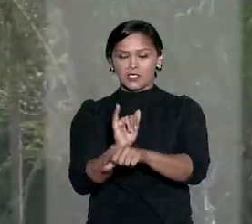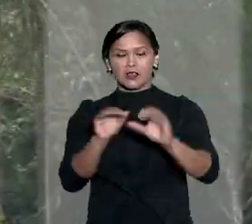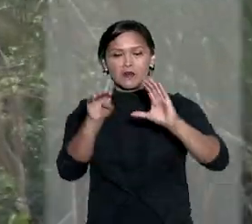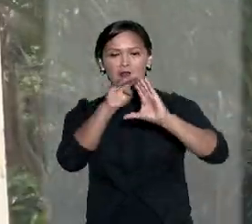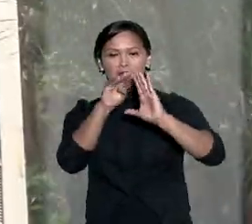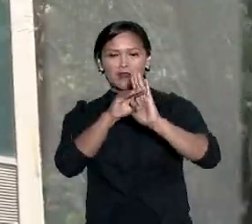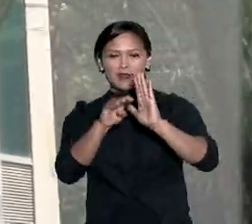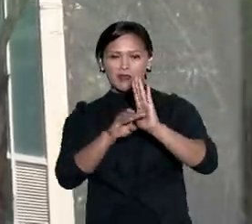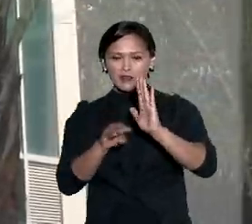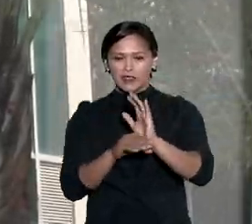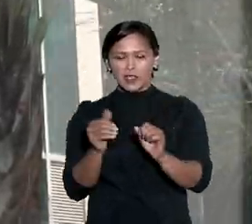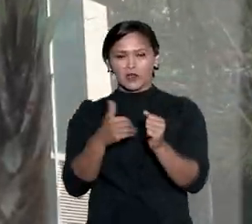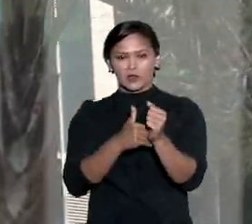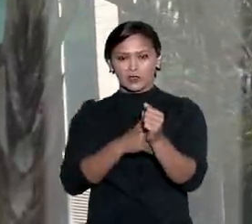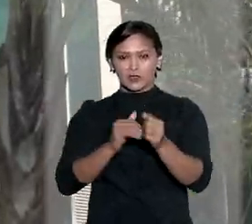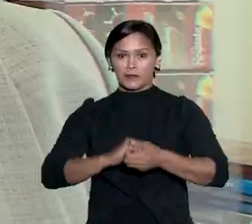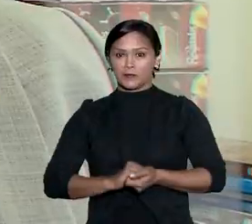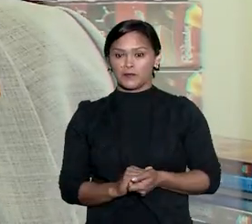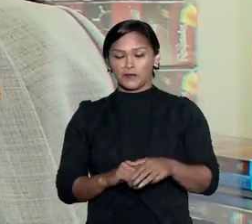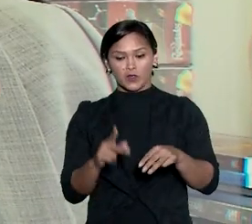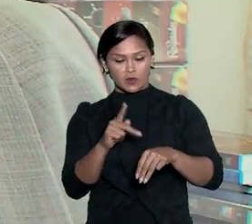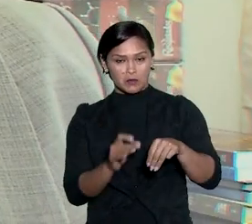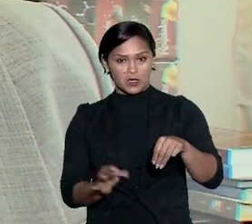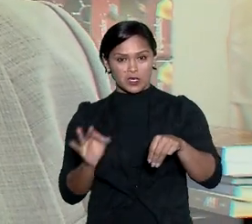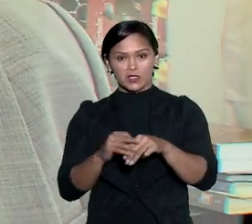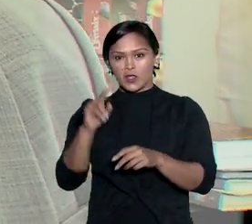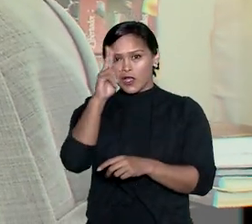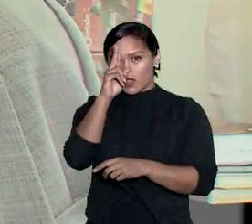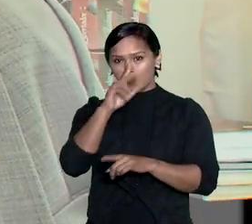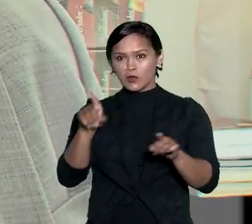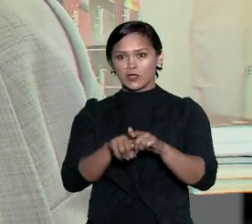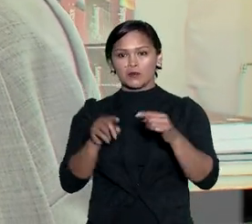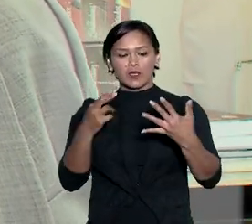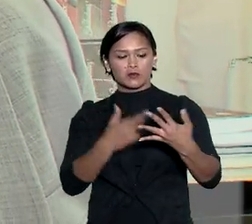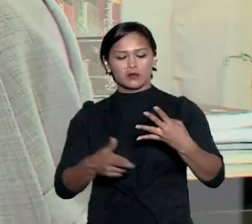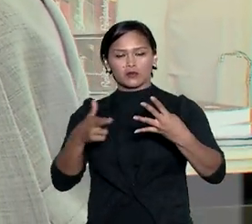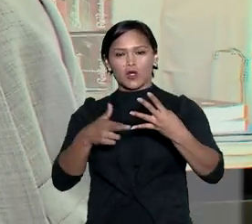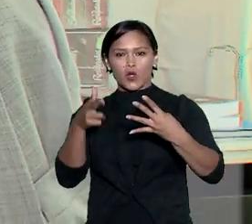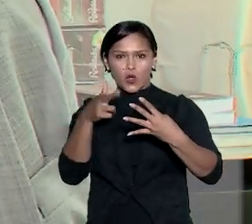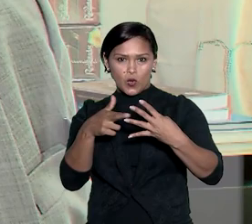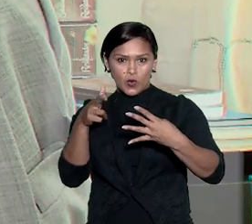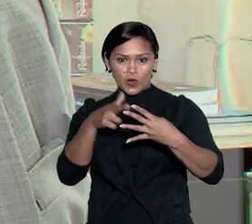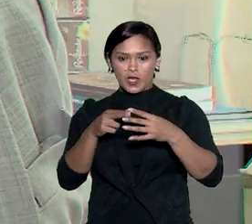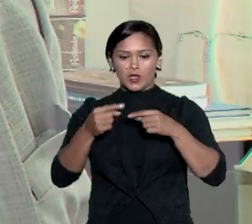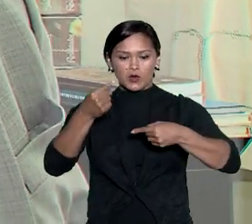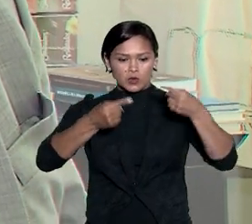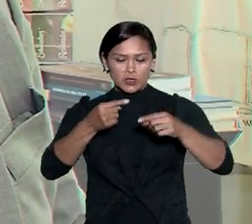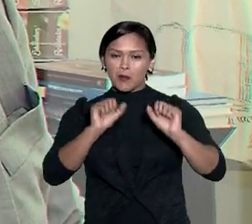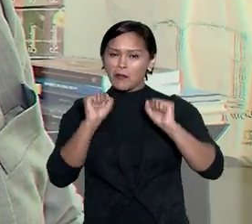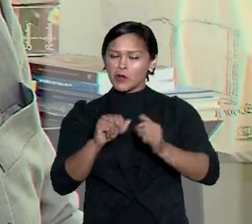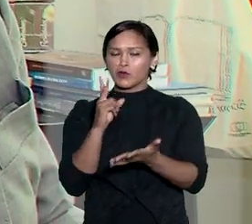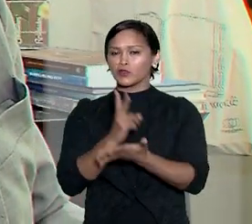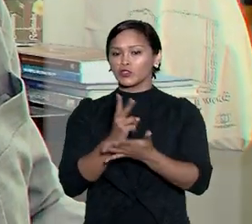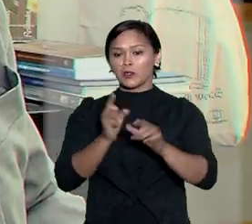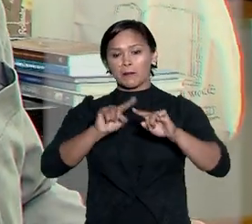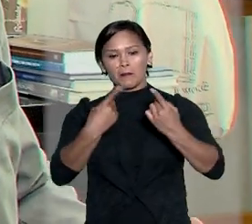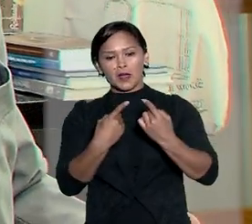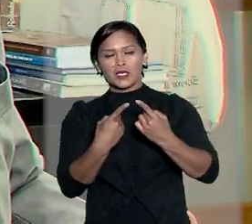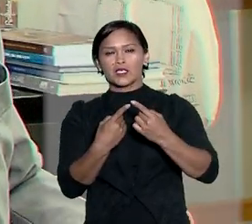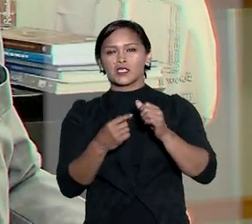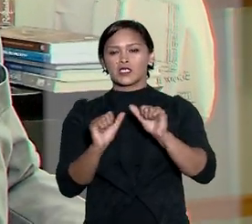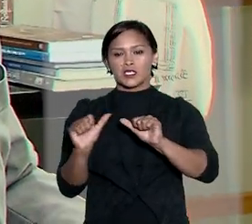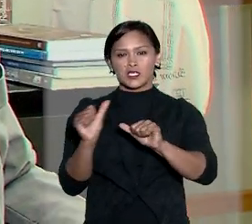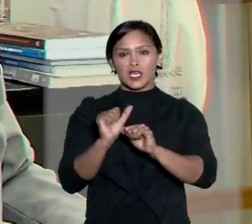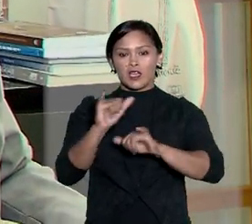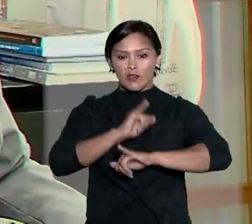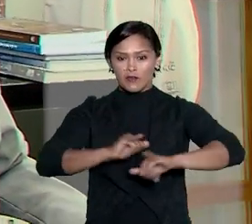sobre a classificação de sigilo. O ministro ressaltou que, nas instâncias ordinárias, o debate pode prosseguir, mas